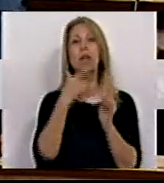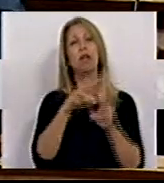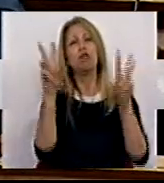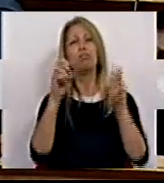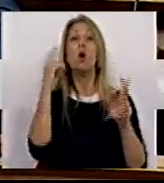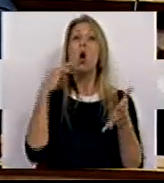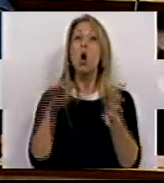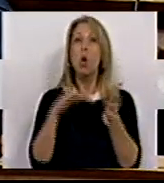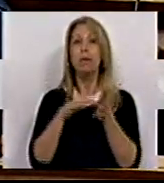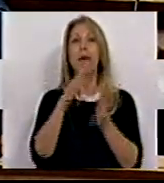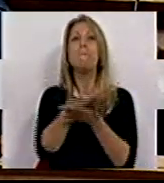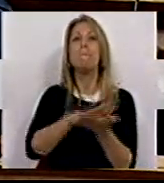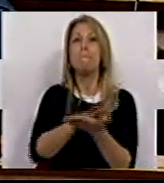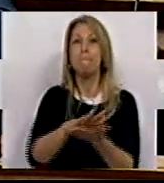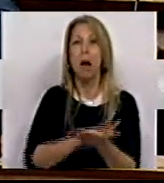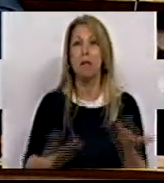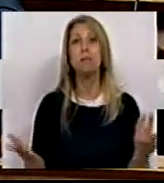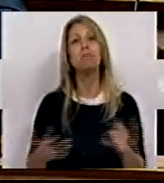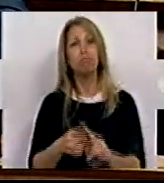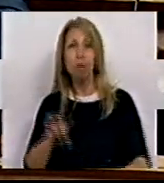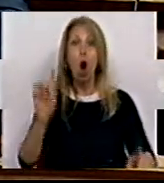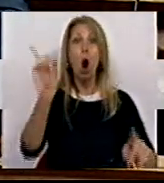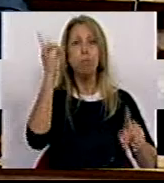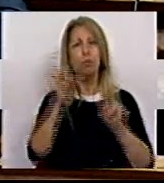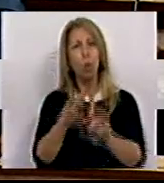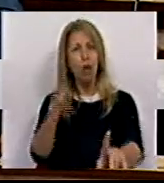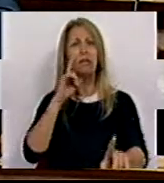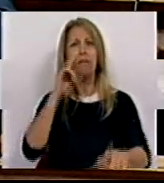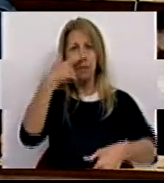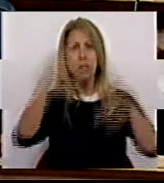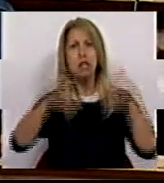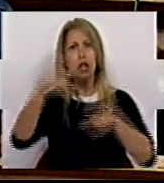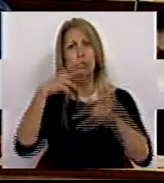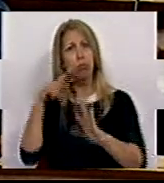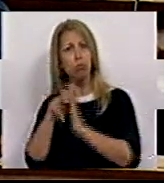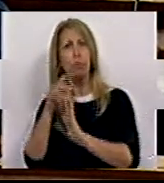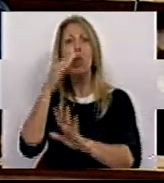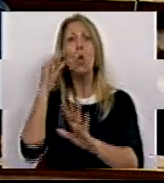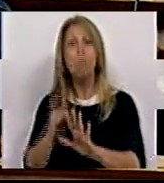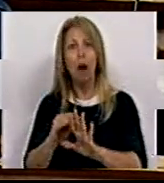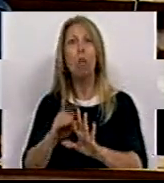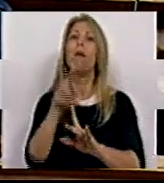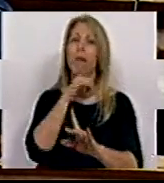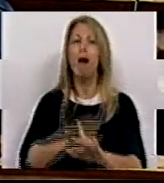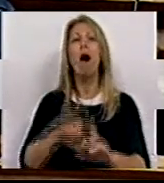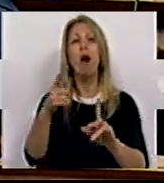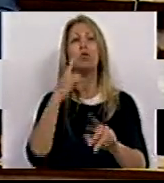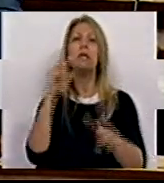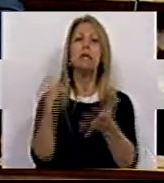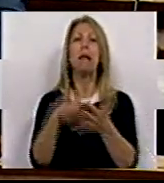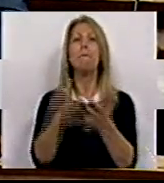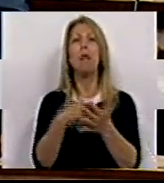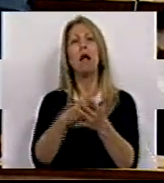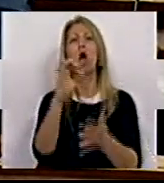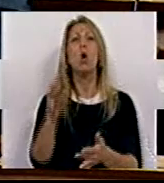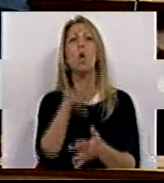defendendo os interesses dos bancos em vez de defender os direitos dos clientes bancários, permitiu a cobrança de comissões de manutenção da conta base que